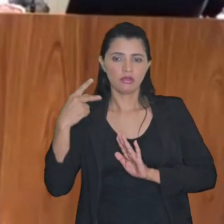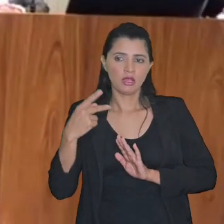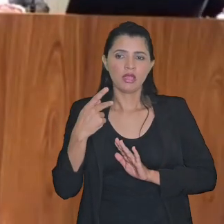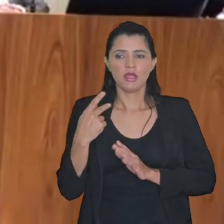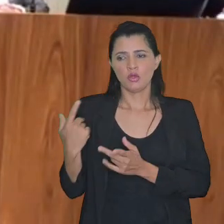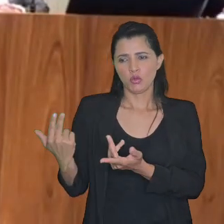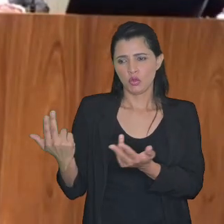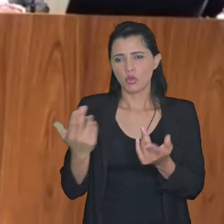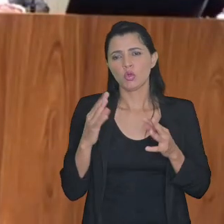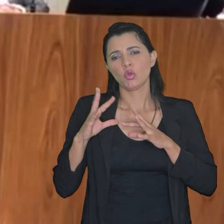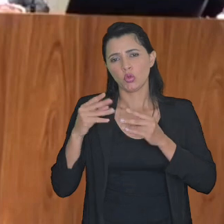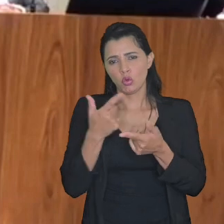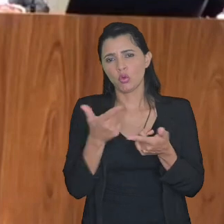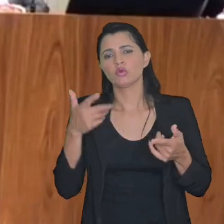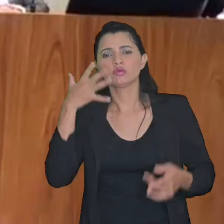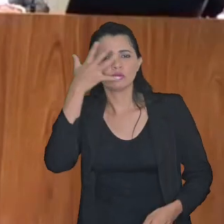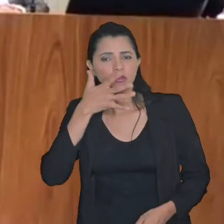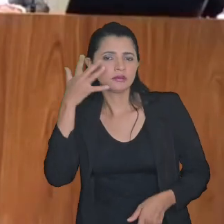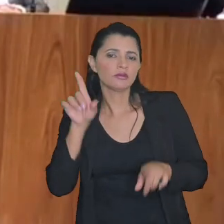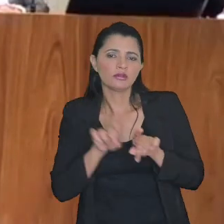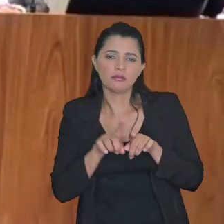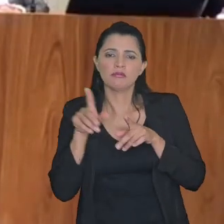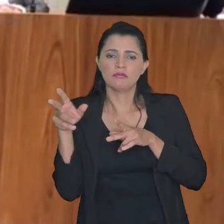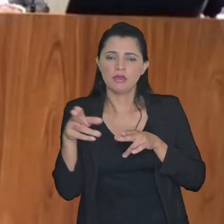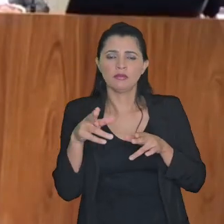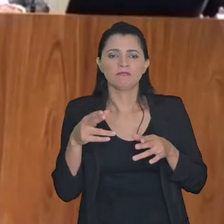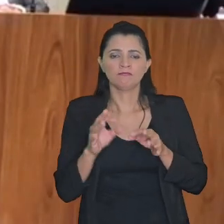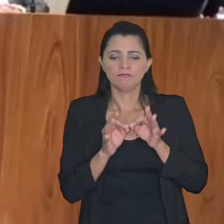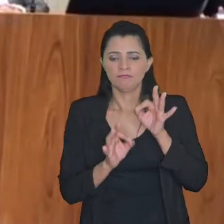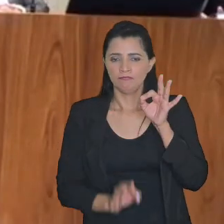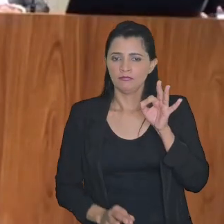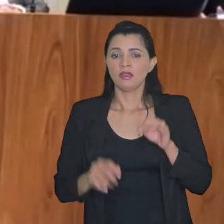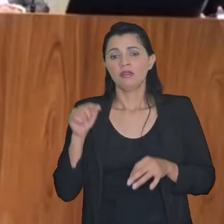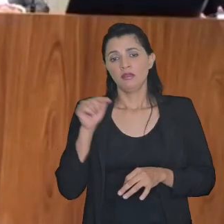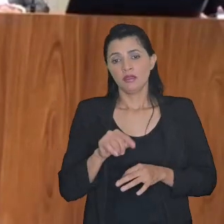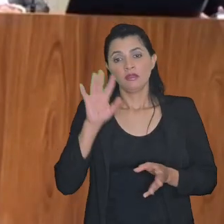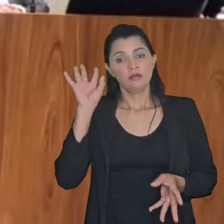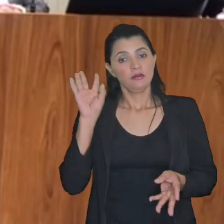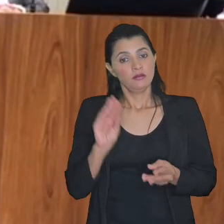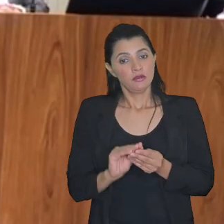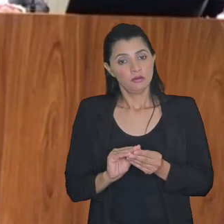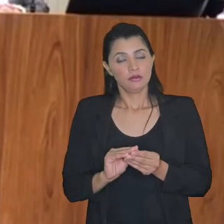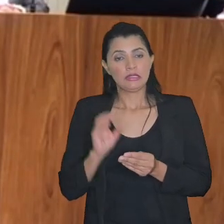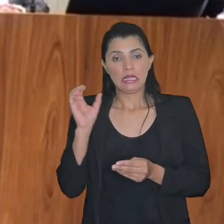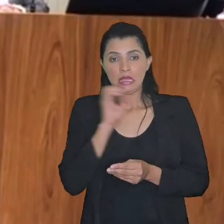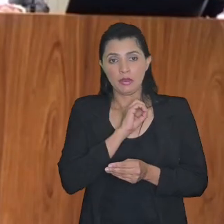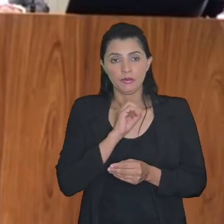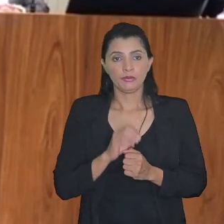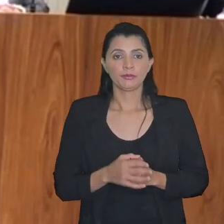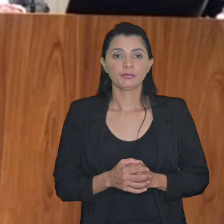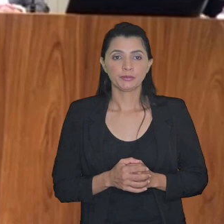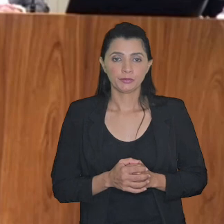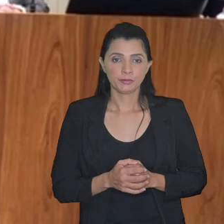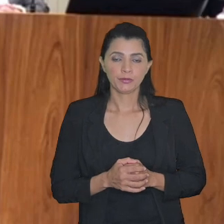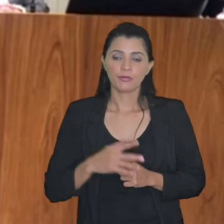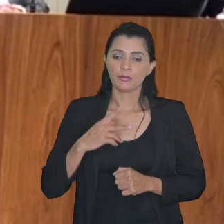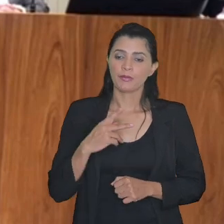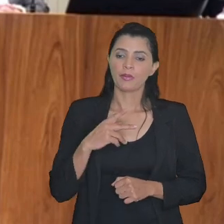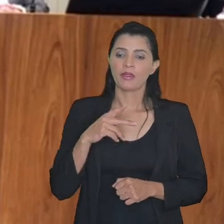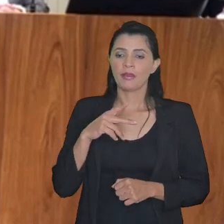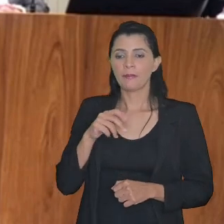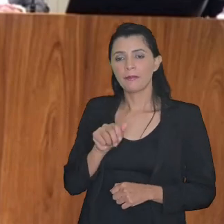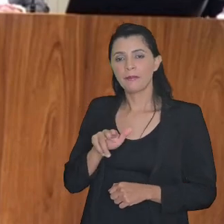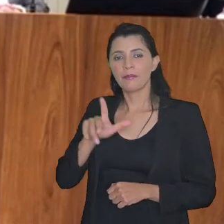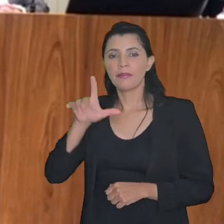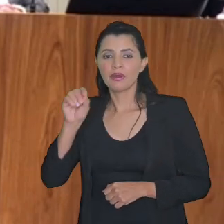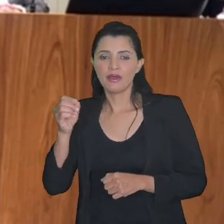todos os demais palestrantes é estesso e aqui a gente faz uma síntese Paulo muita